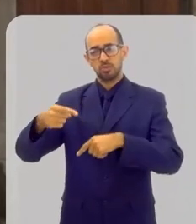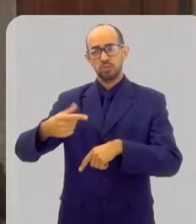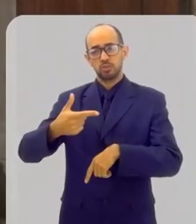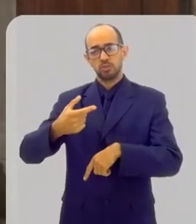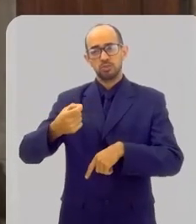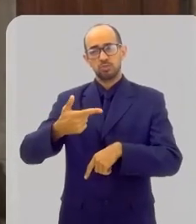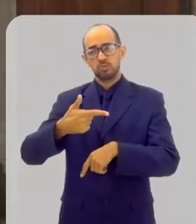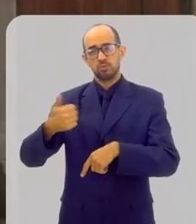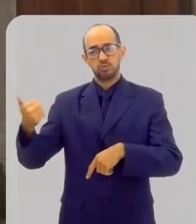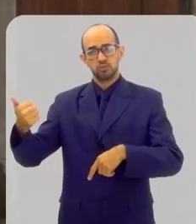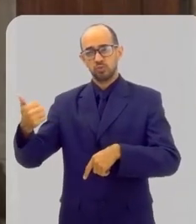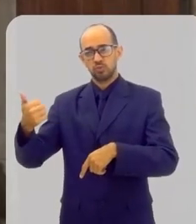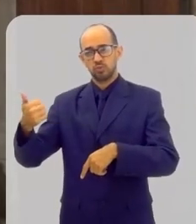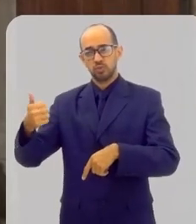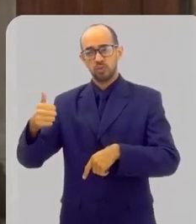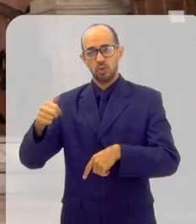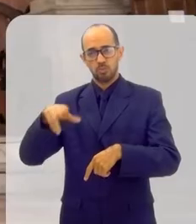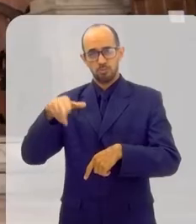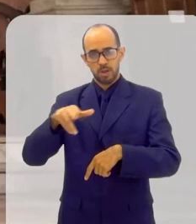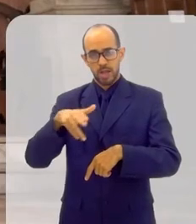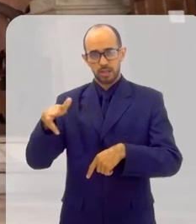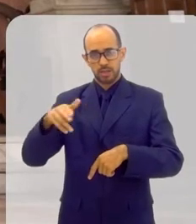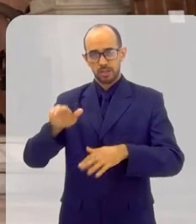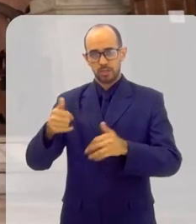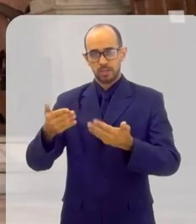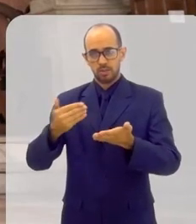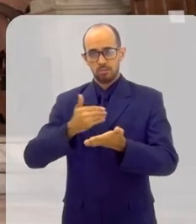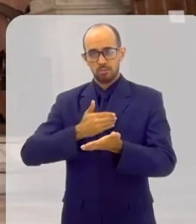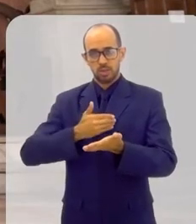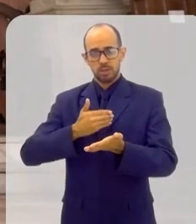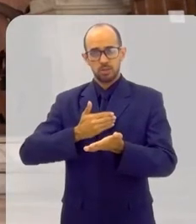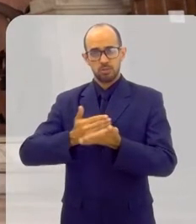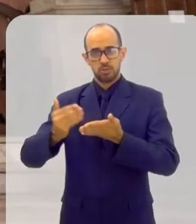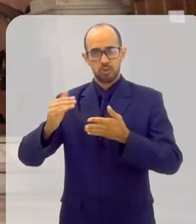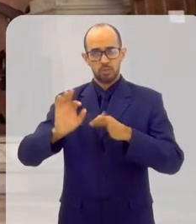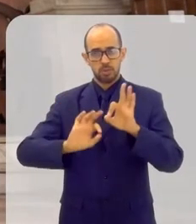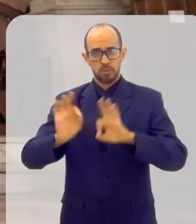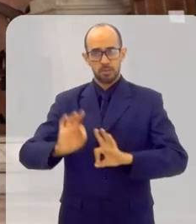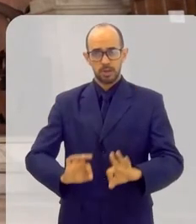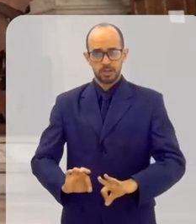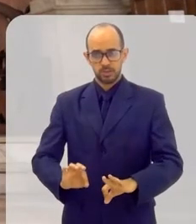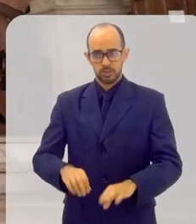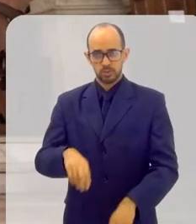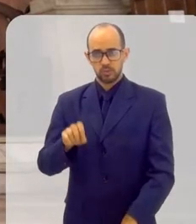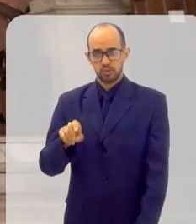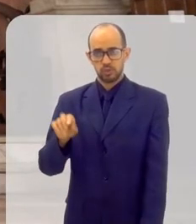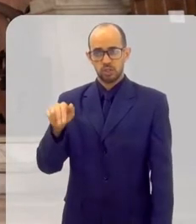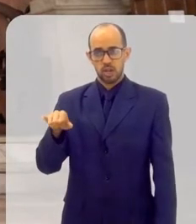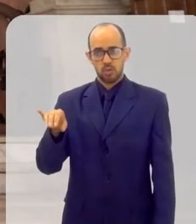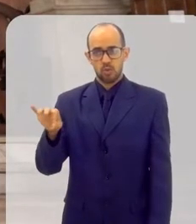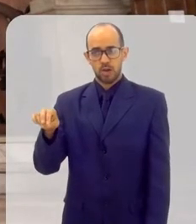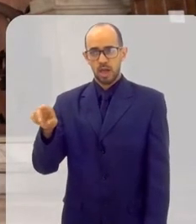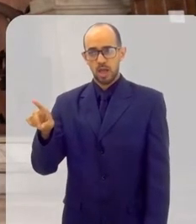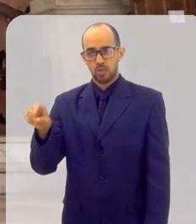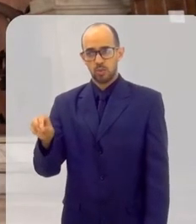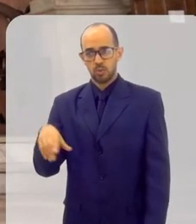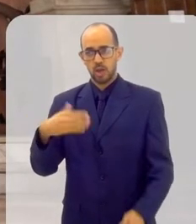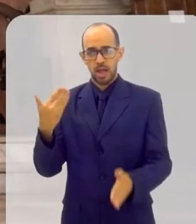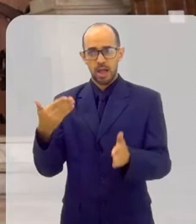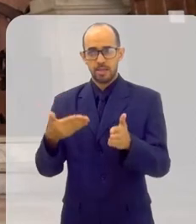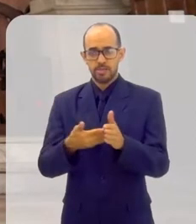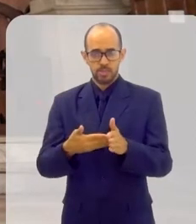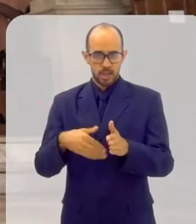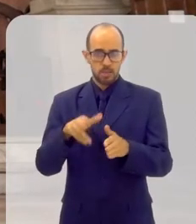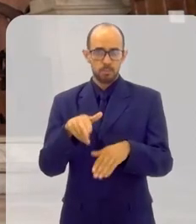só em 2021. Então, desde quando começou a minha preparação para o diaconado lá, 2011, 2012,